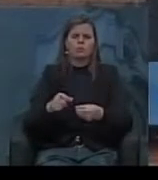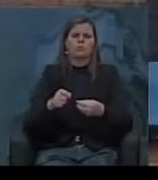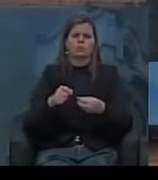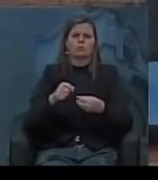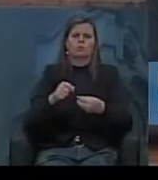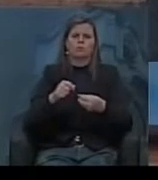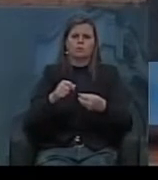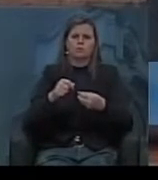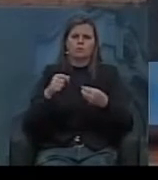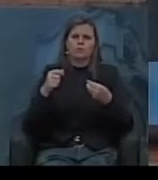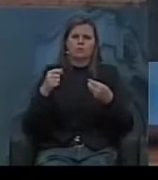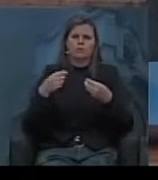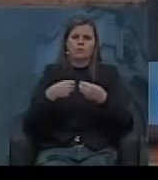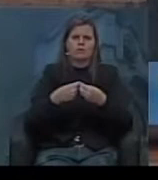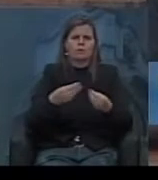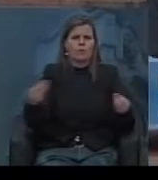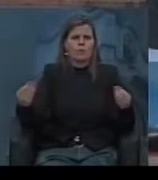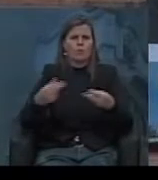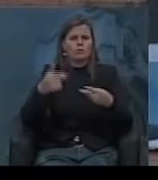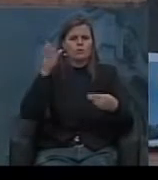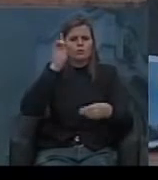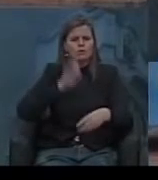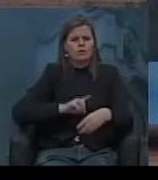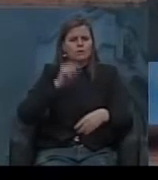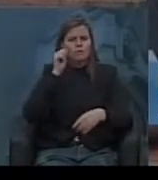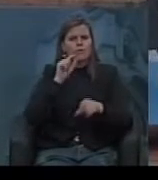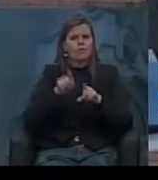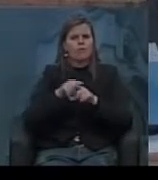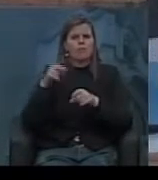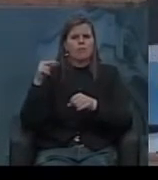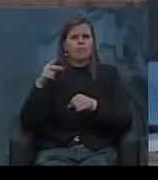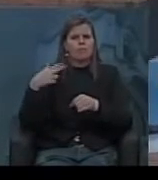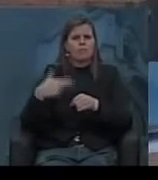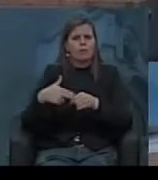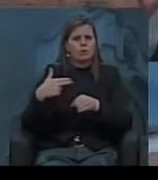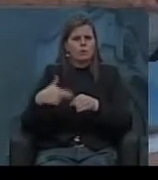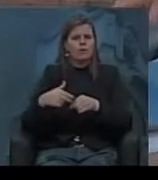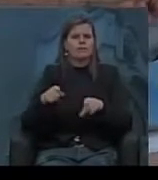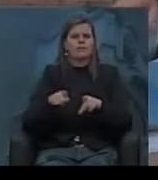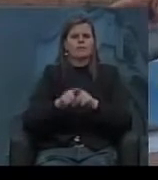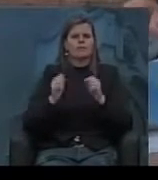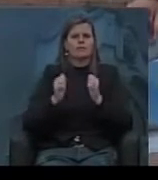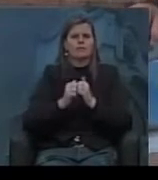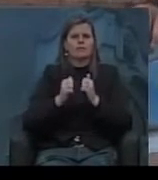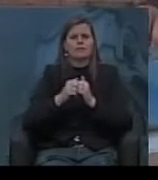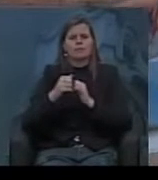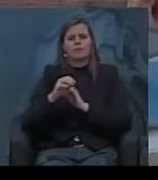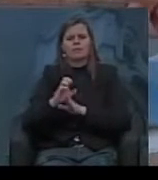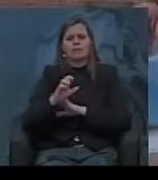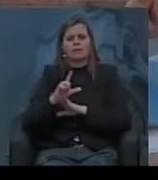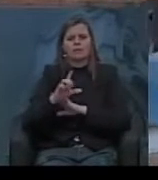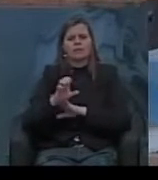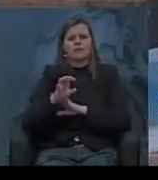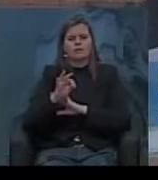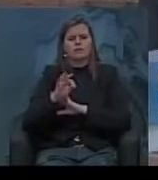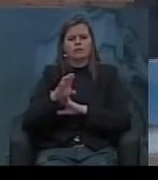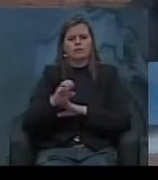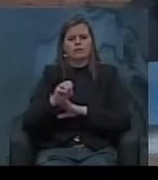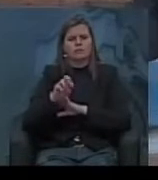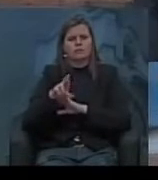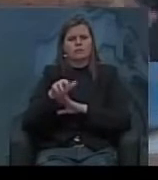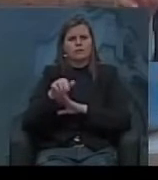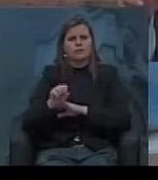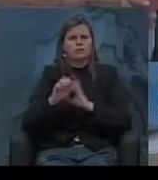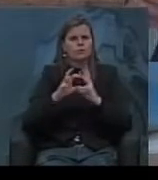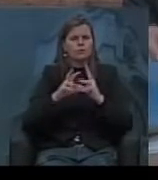do direito das mulheres a nossa Petrobras o sistema eletrobras toda a questão industrial